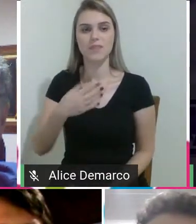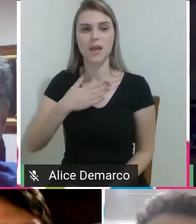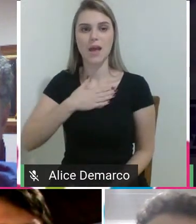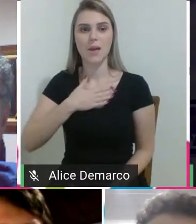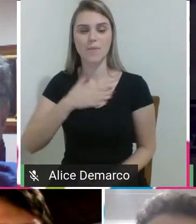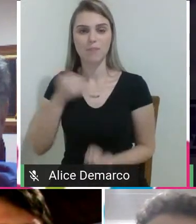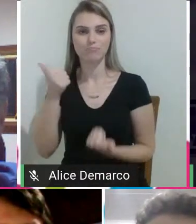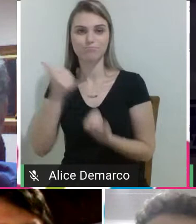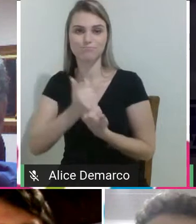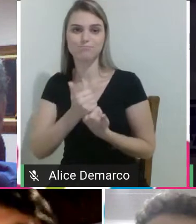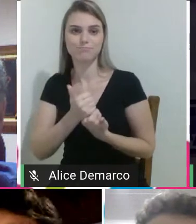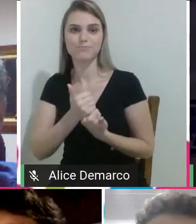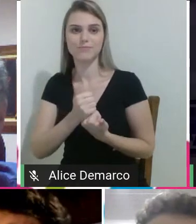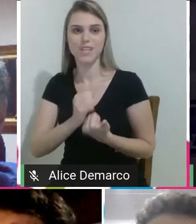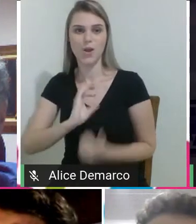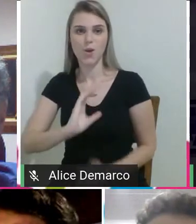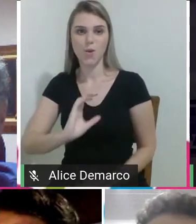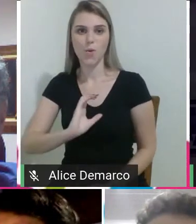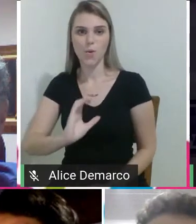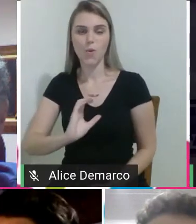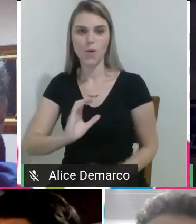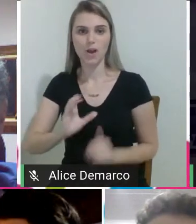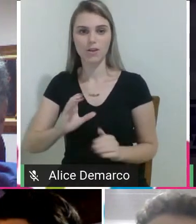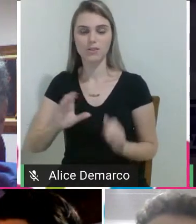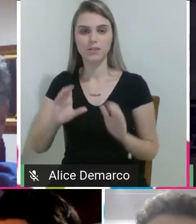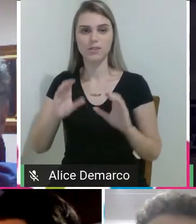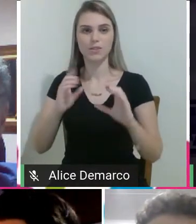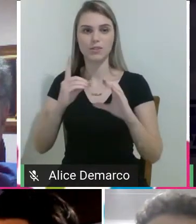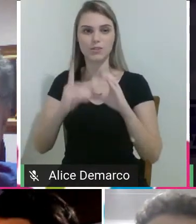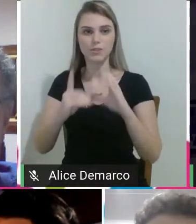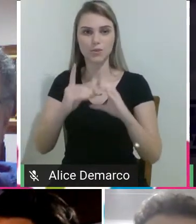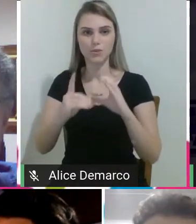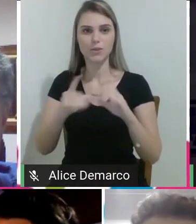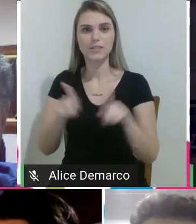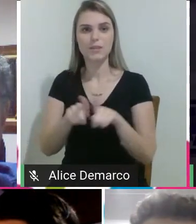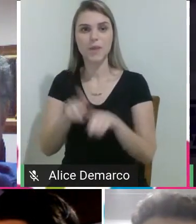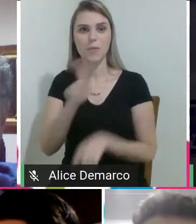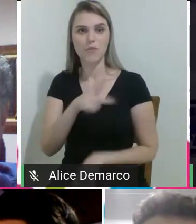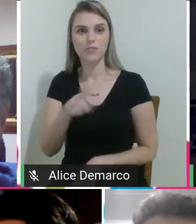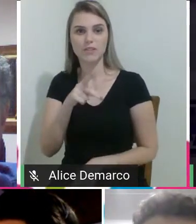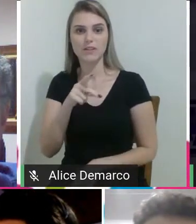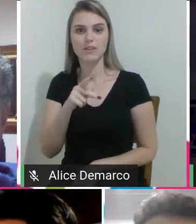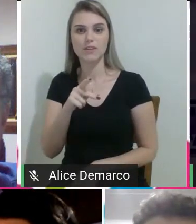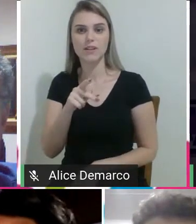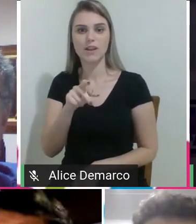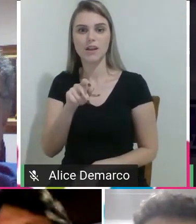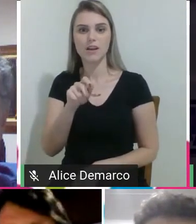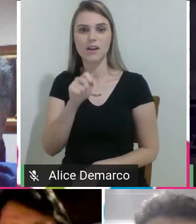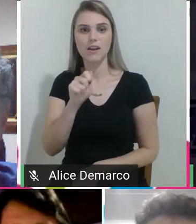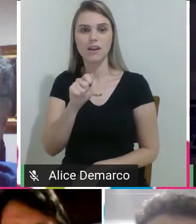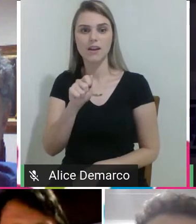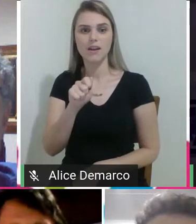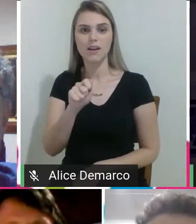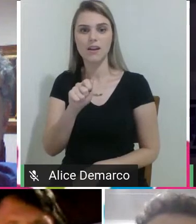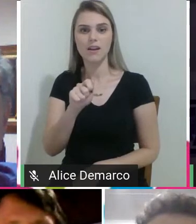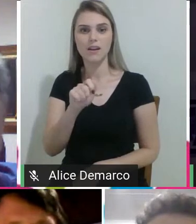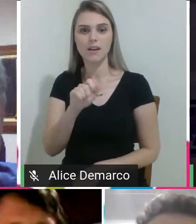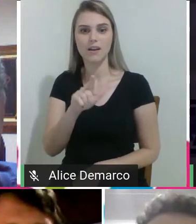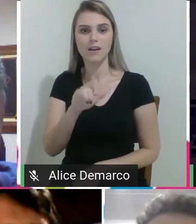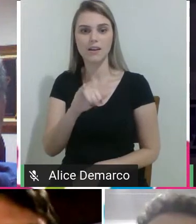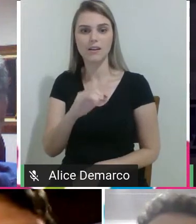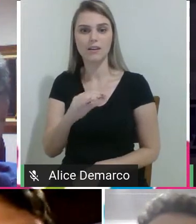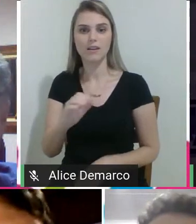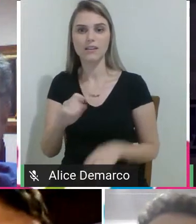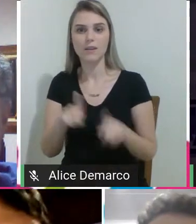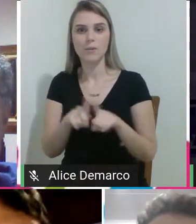-coordenadora do CONDE, a professora Lígia, que também é professora do Instituto Federal de Sociologia, e aí